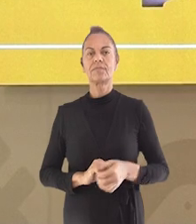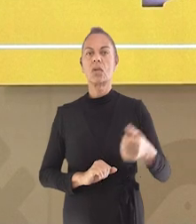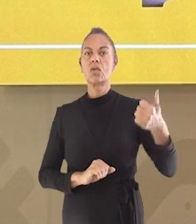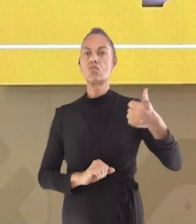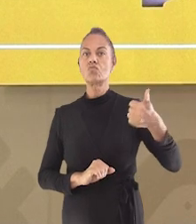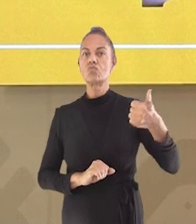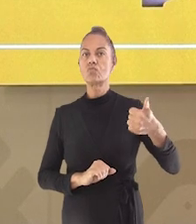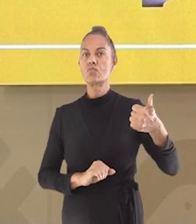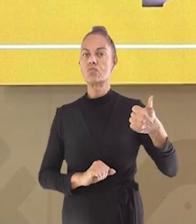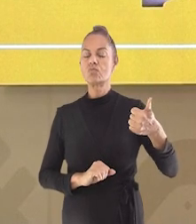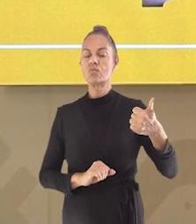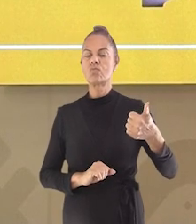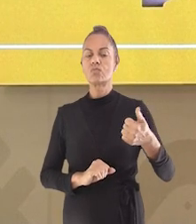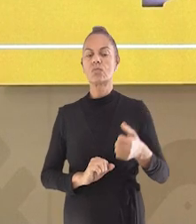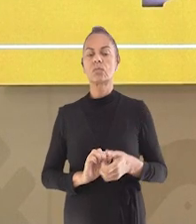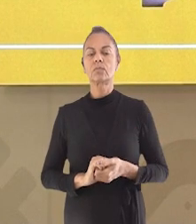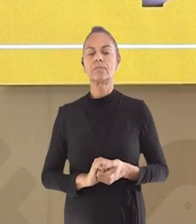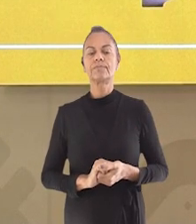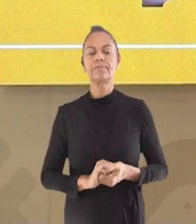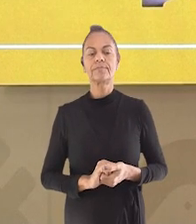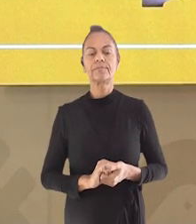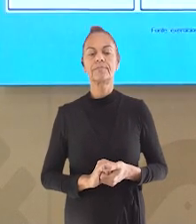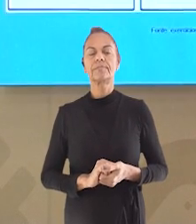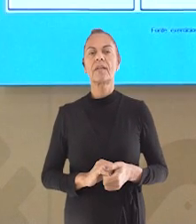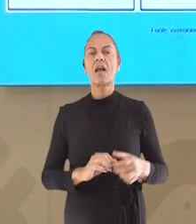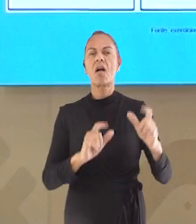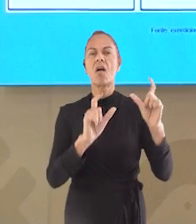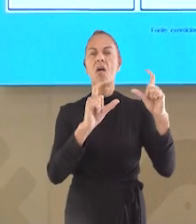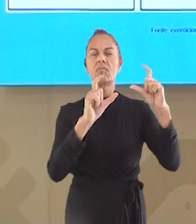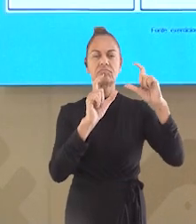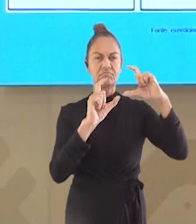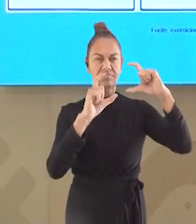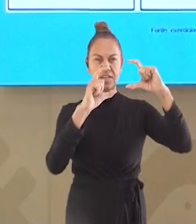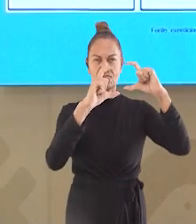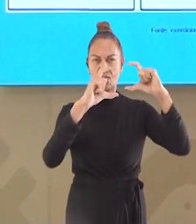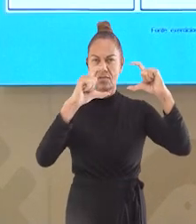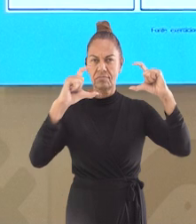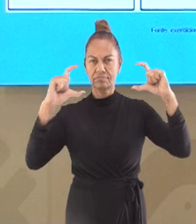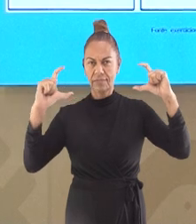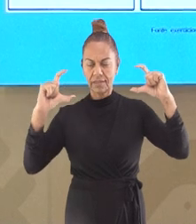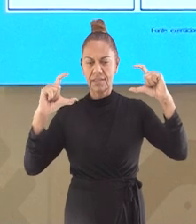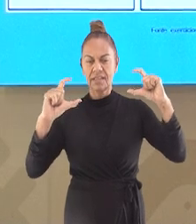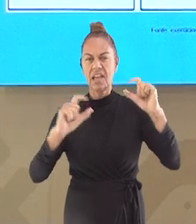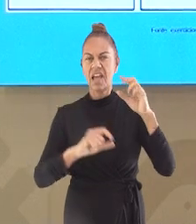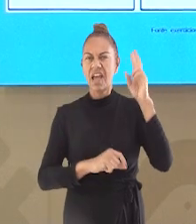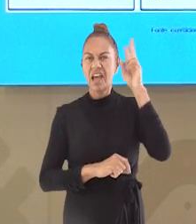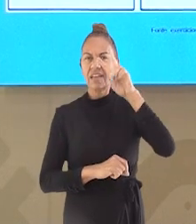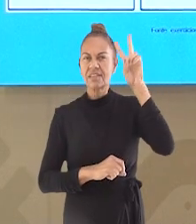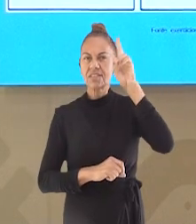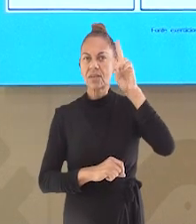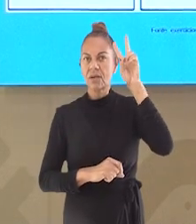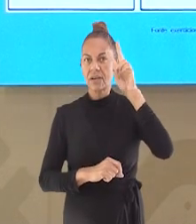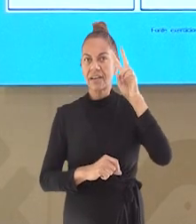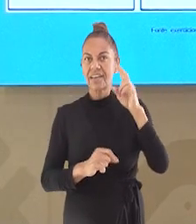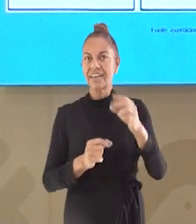Agora, então, chegou a hora de praticar. Vamos fazer as atividades. Atividades de número 1.